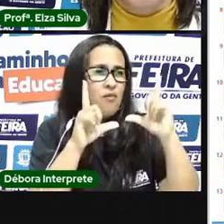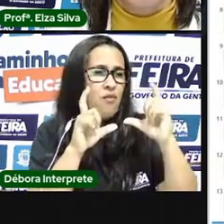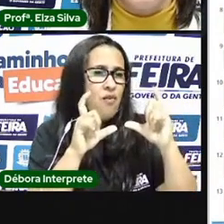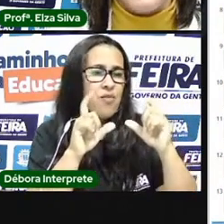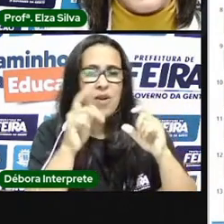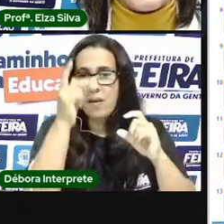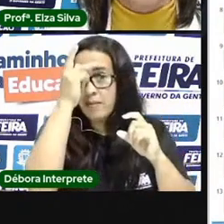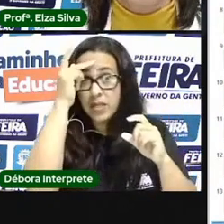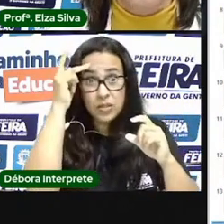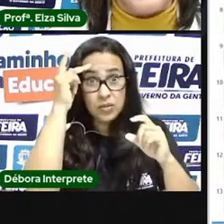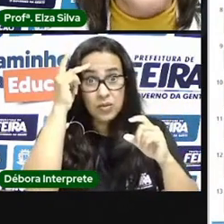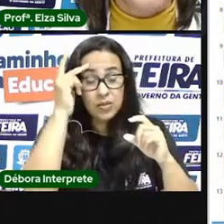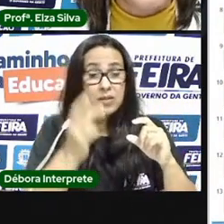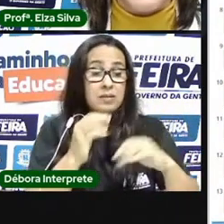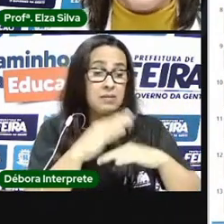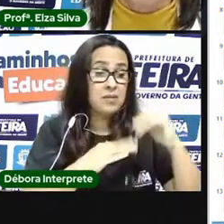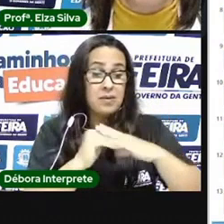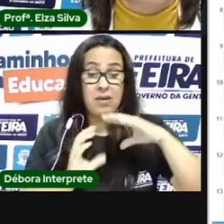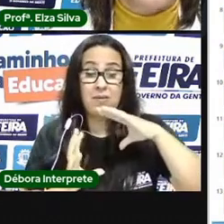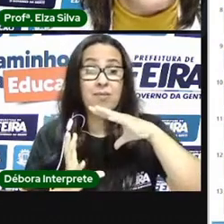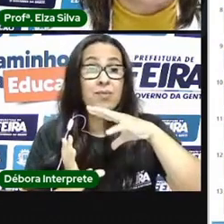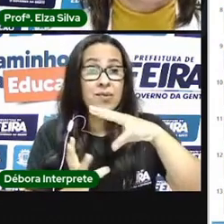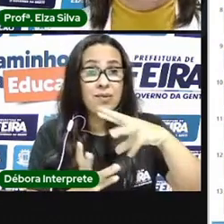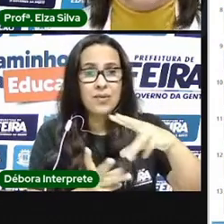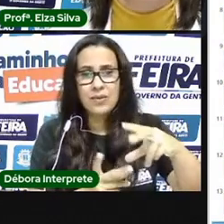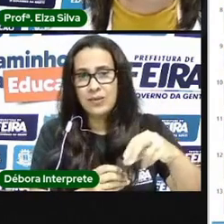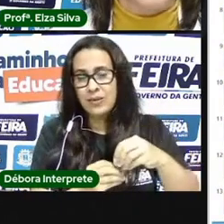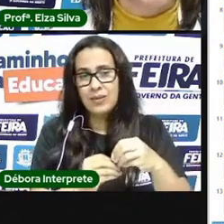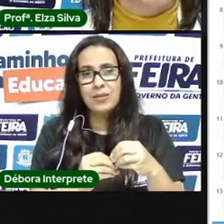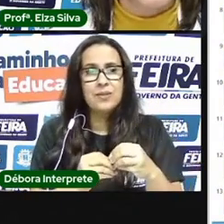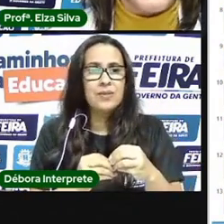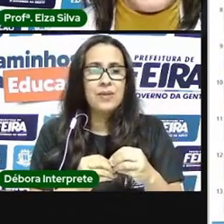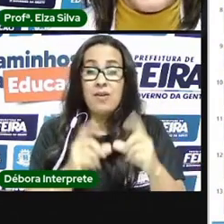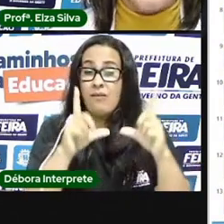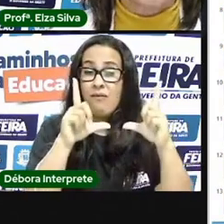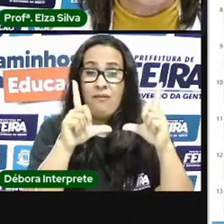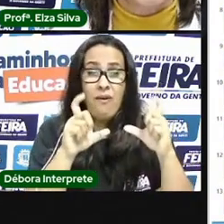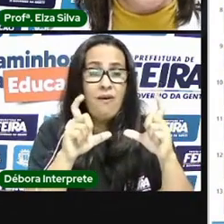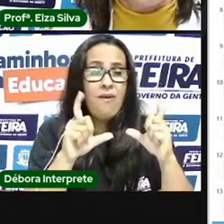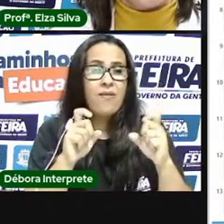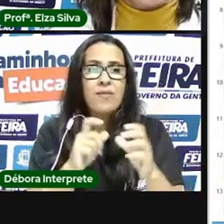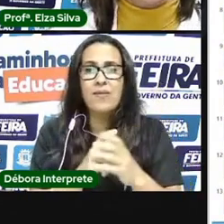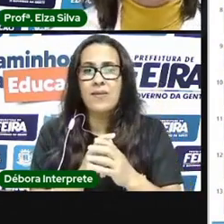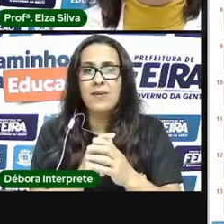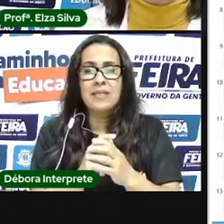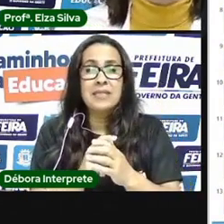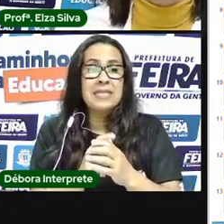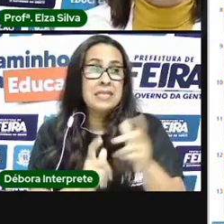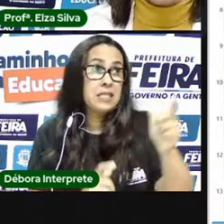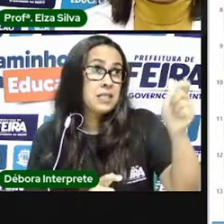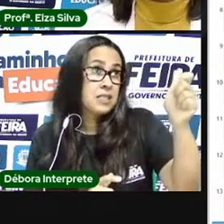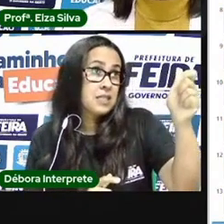mundo artefatos autorretratos retratos arte selfie olha que coisa